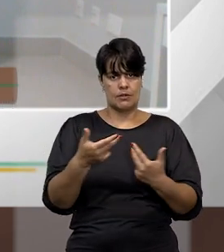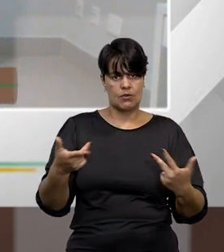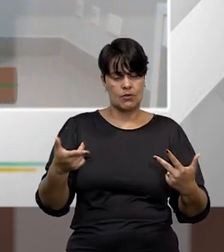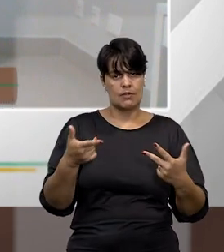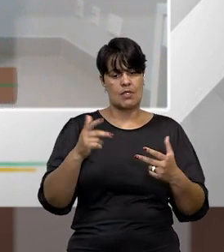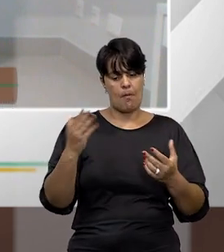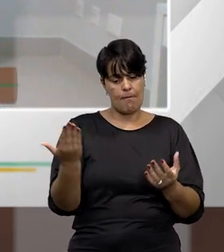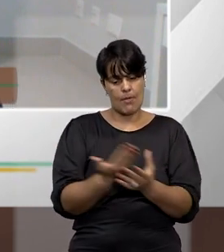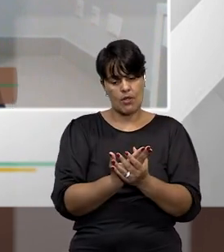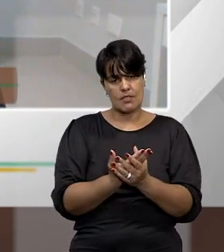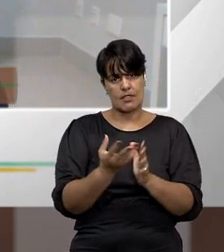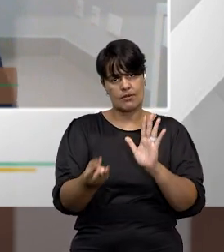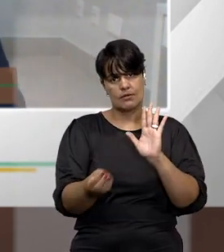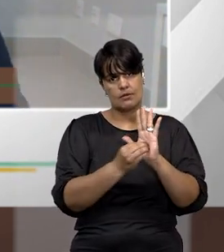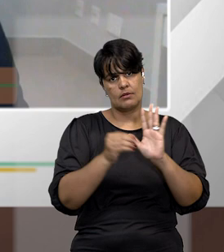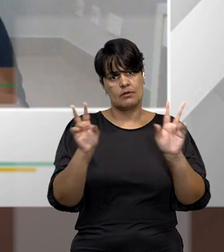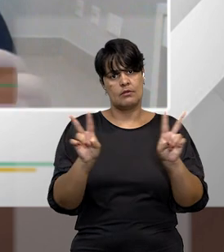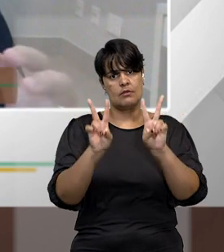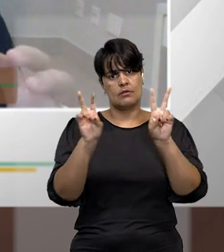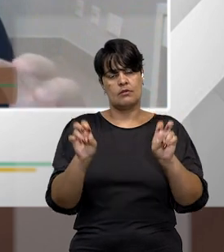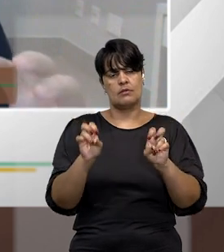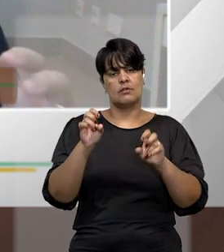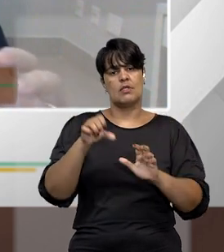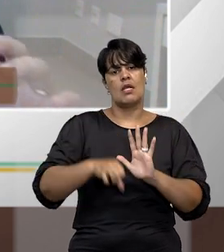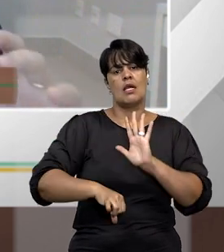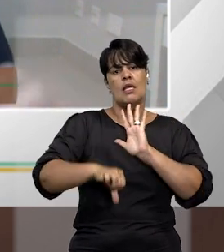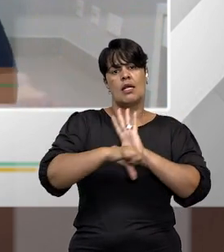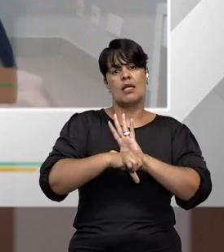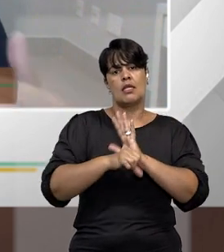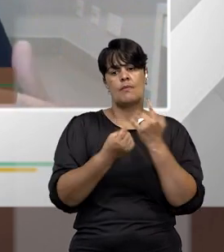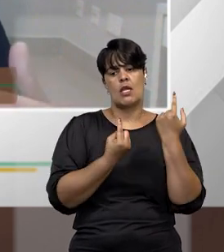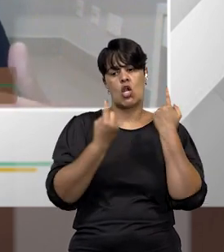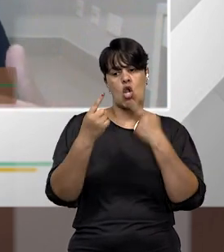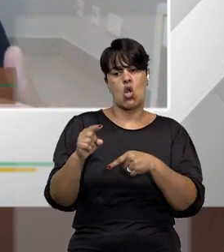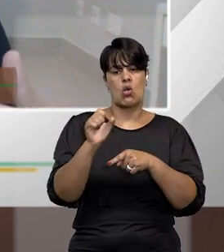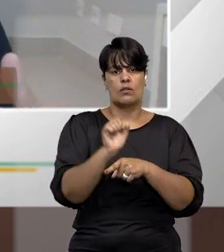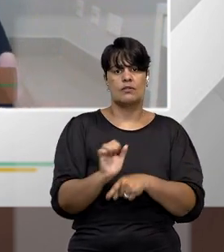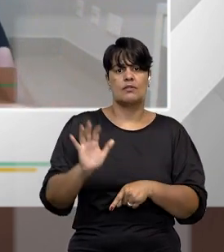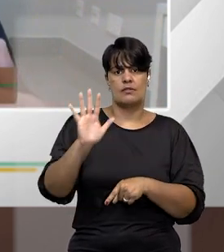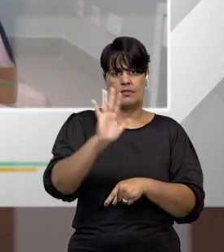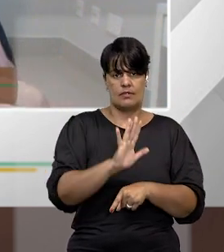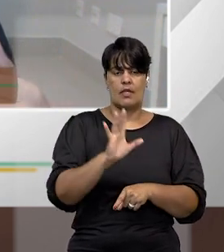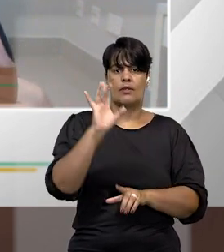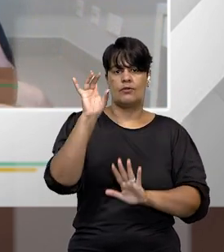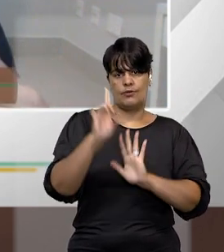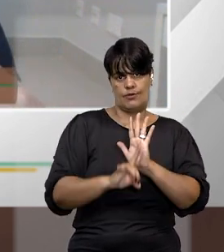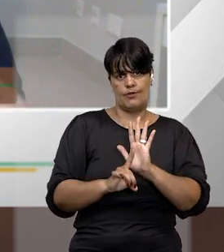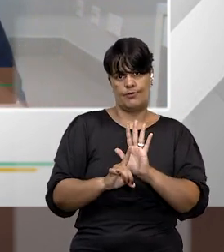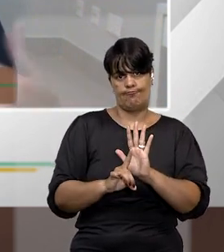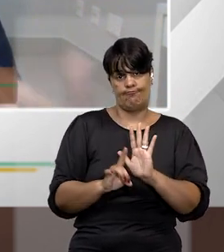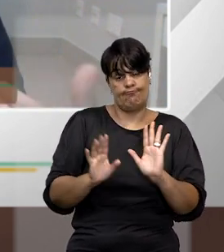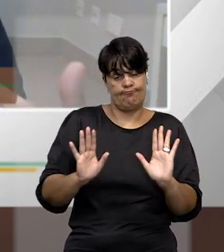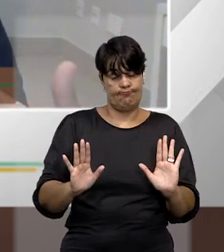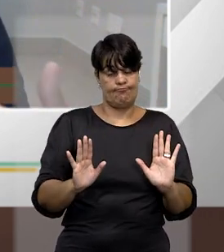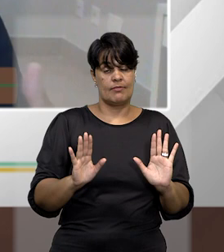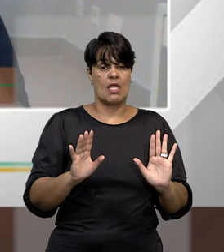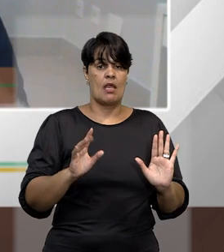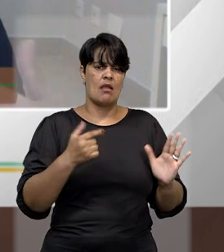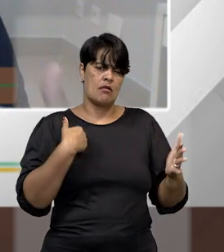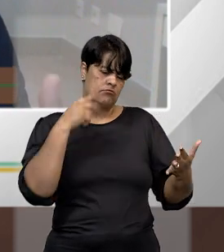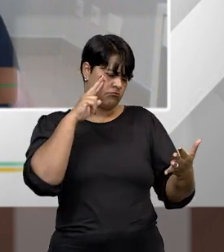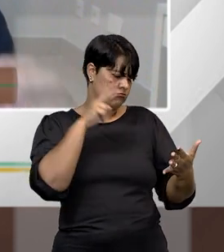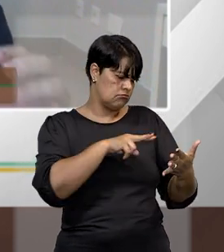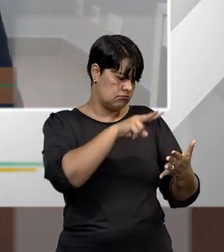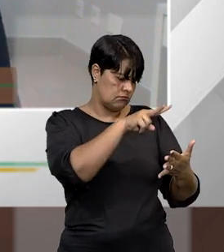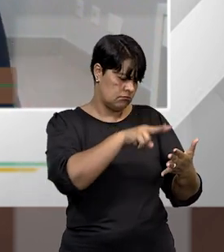democrático de direito. Me parece que a interpretação que se possa extrair desse dispositivo é que, em primeira instância, esses julgamentos